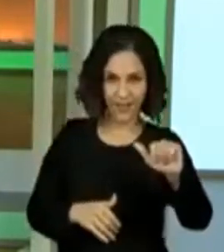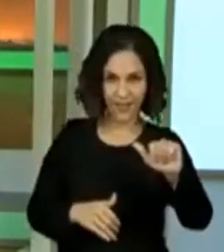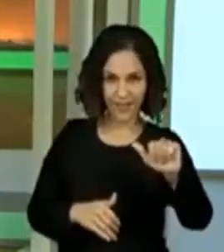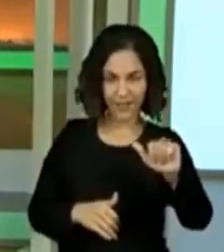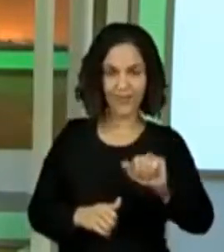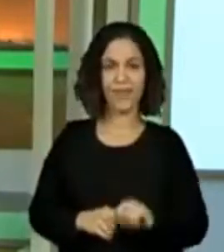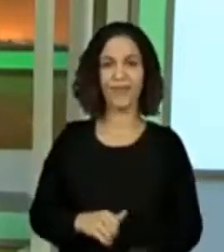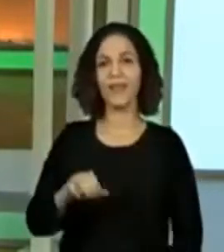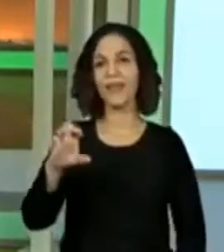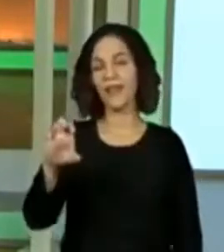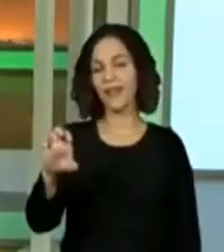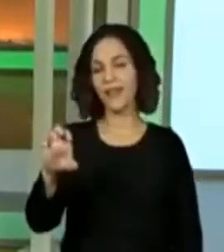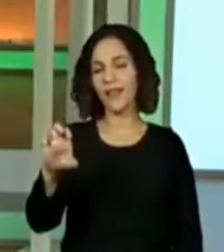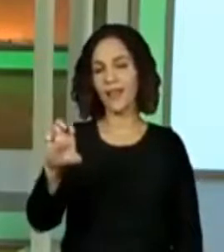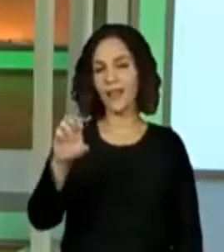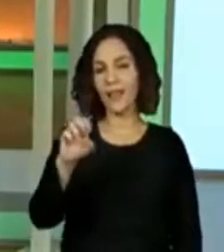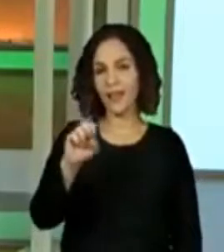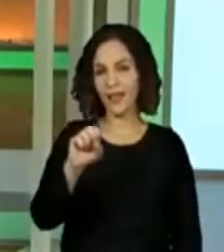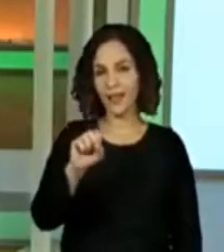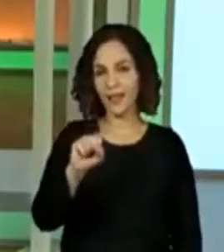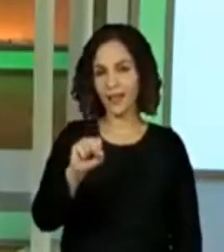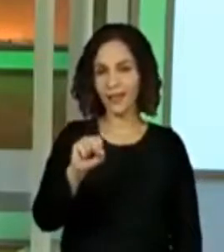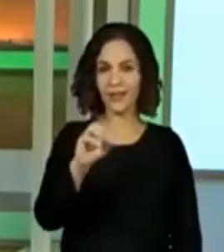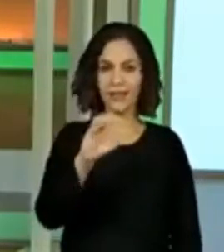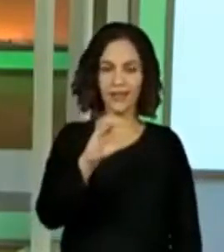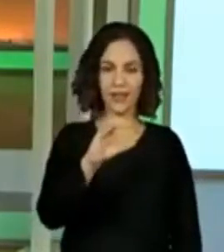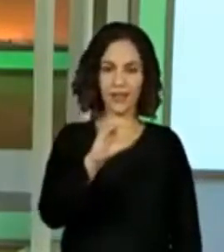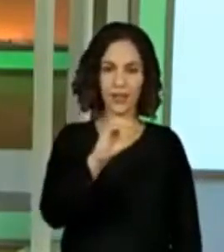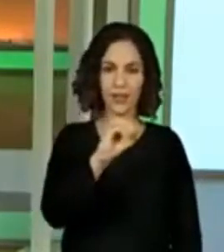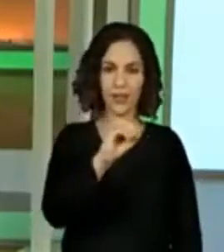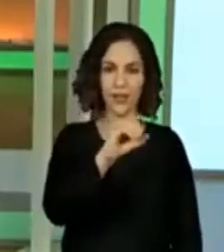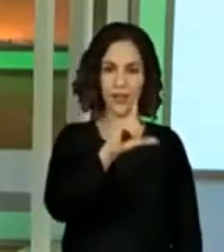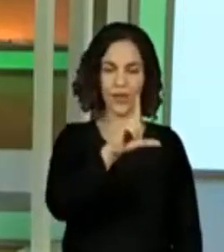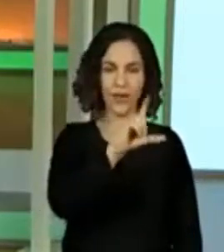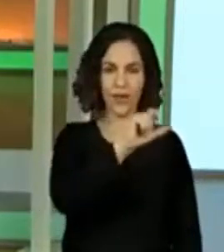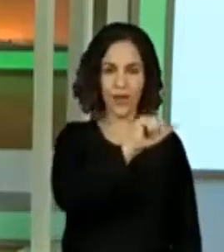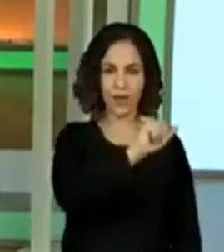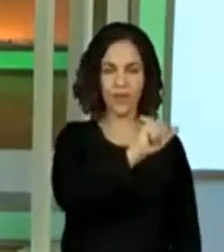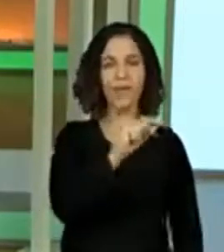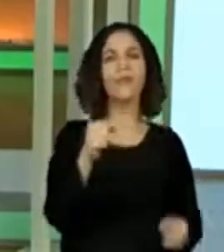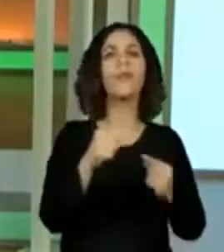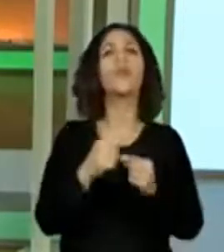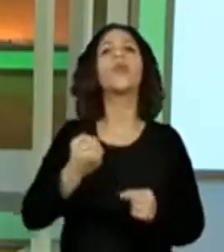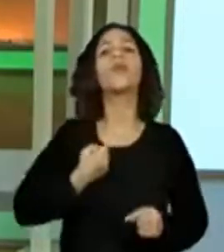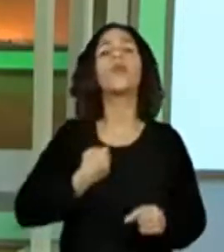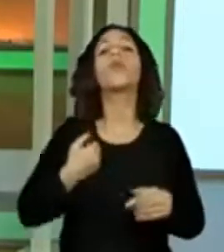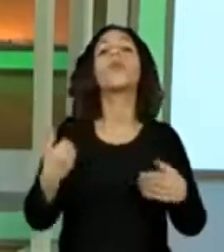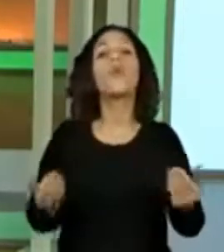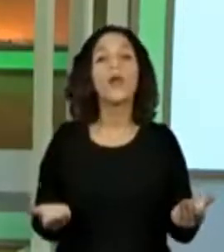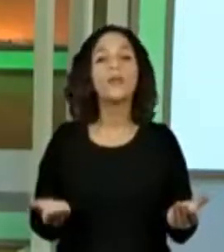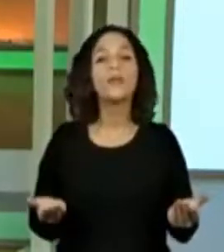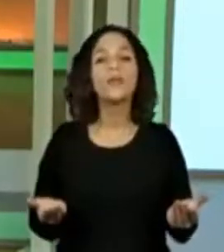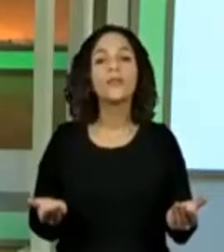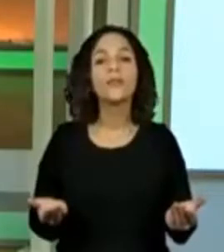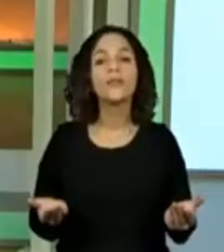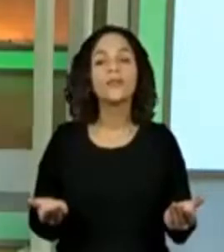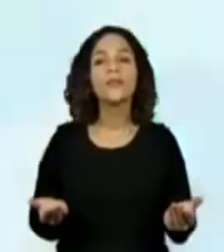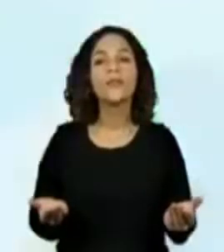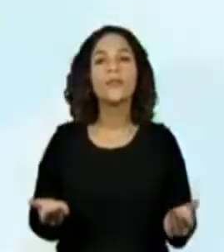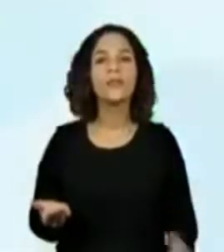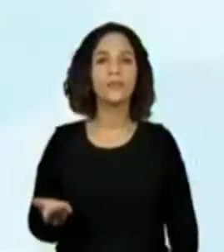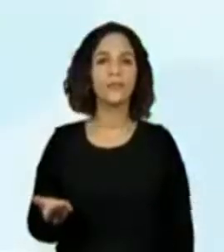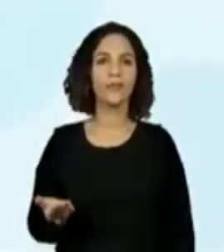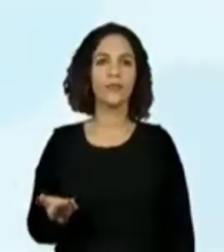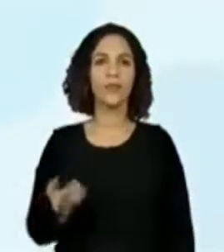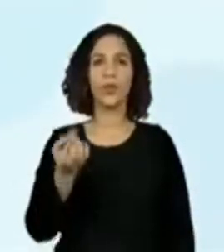Es... Cola. Qual é o número da escola? Número 1.